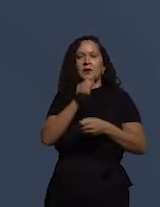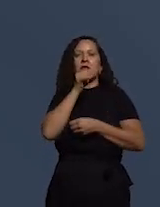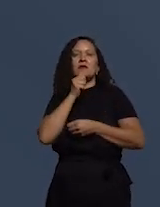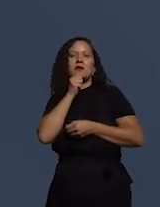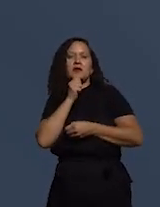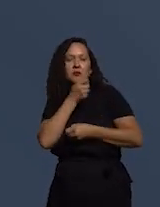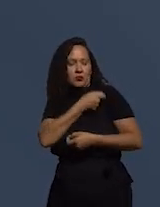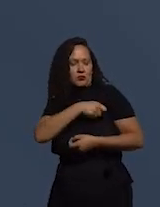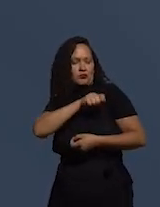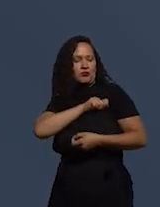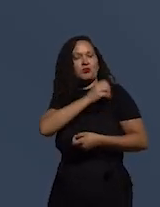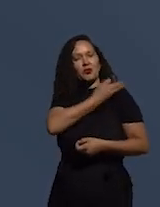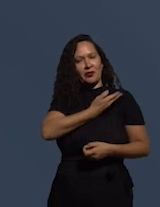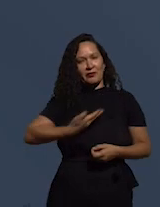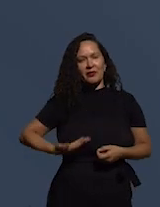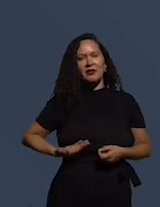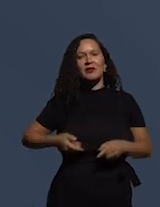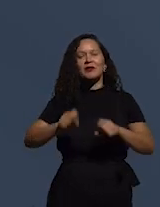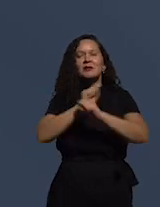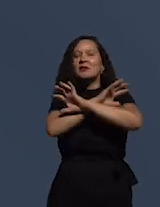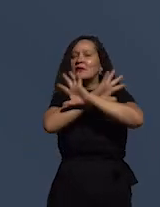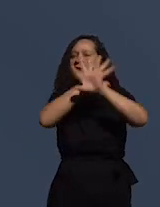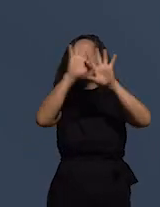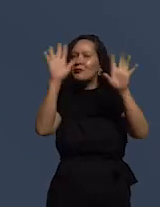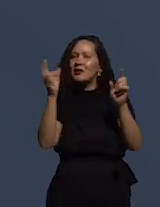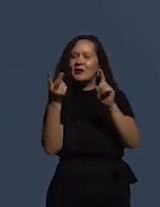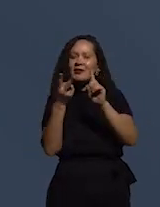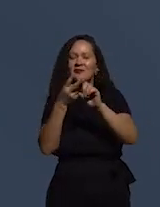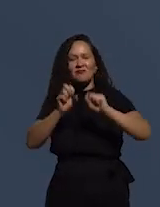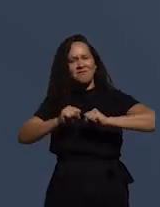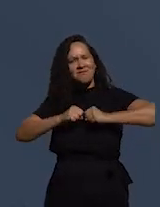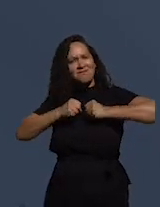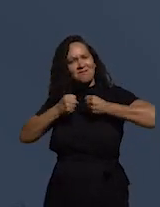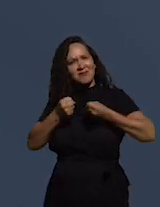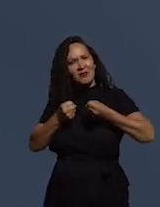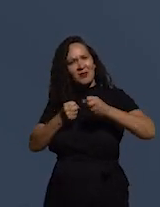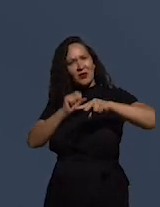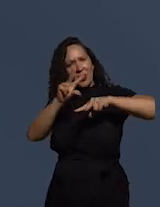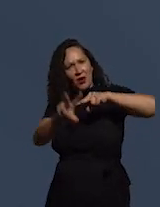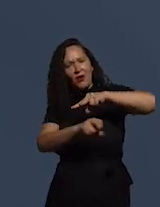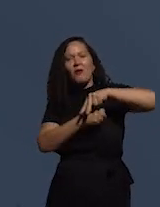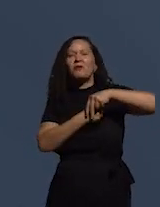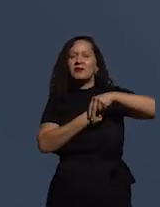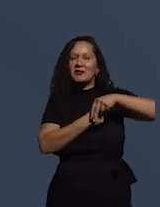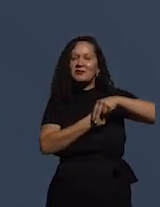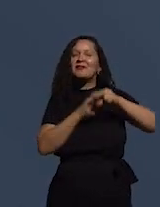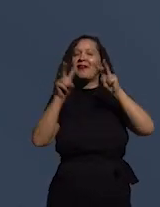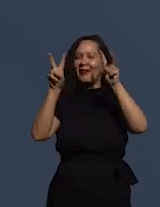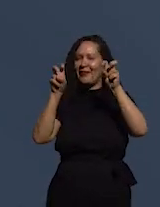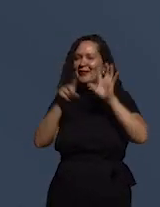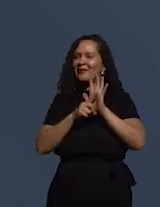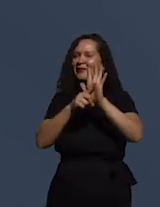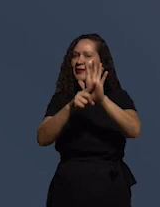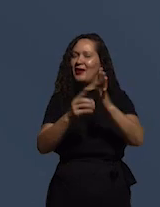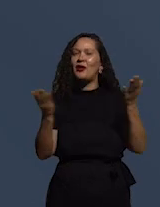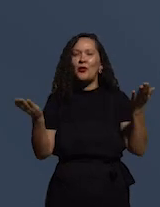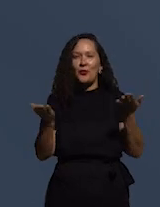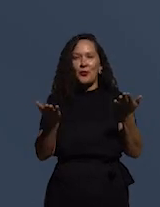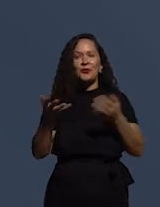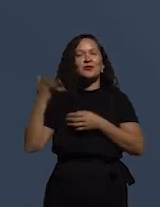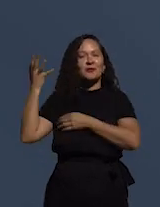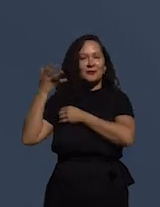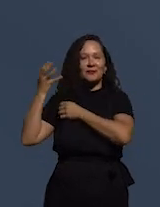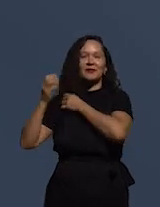governamental, transparência, enfrentamento da corrupção, que é exatamente a temática deste evento,